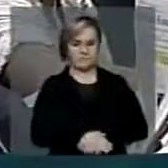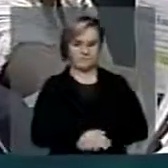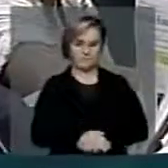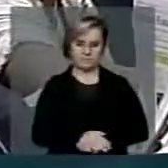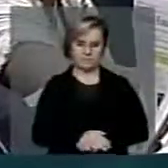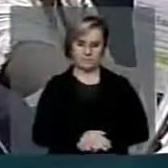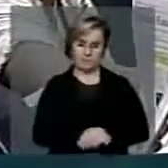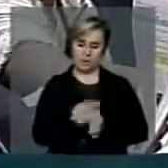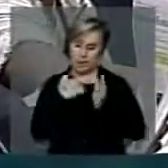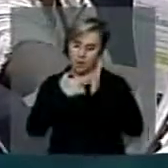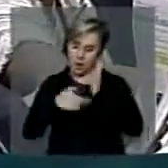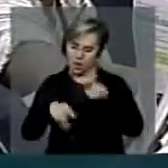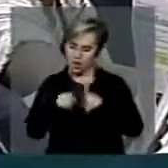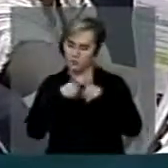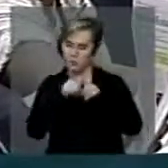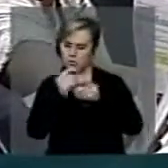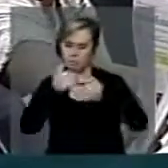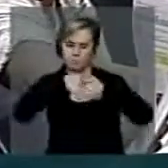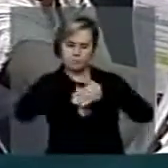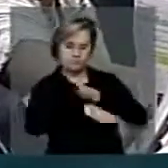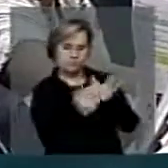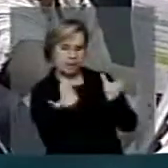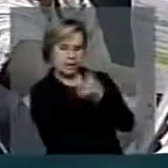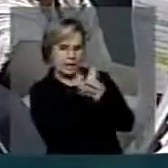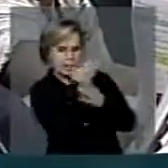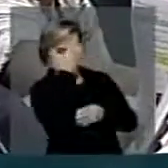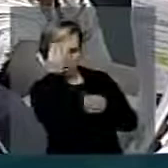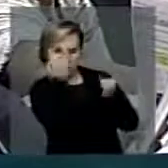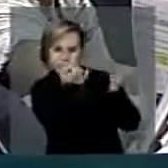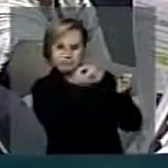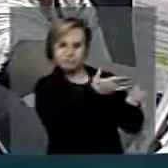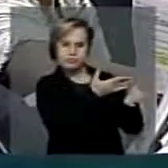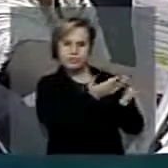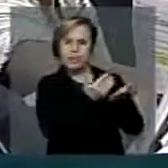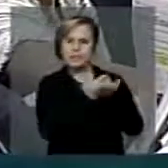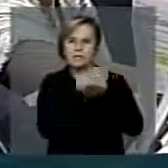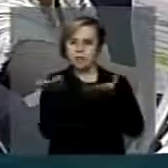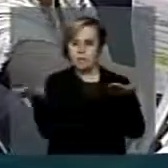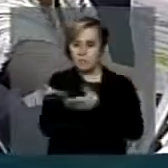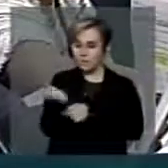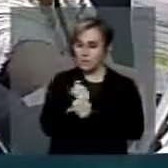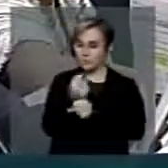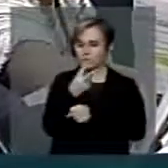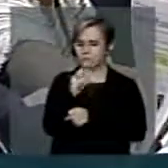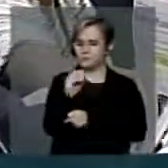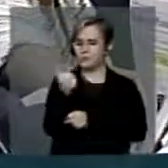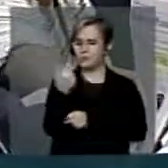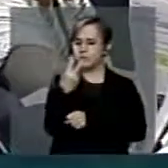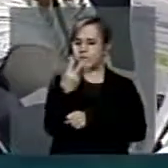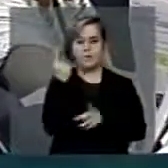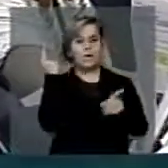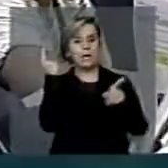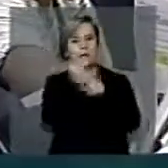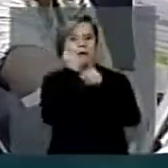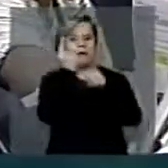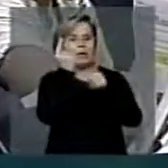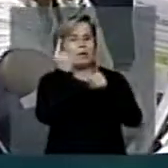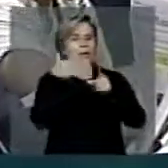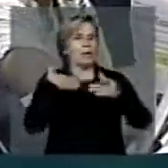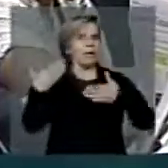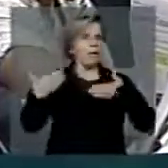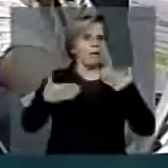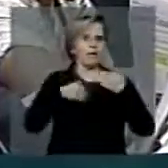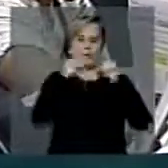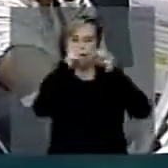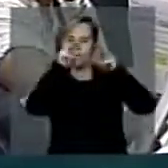O relatório também foi arquivado e esquecido, até o início desse ano, quando foi encontrado, por acaso, no